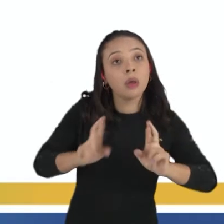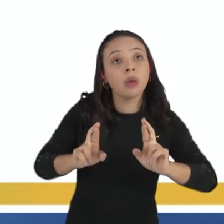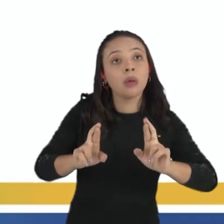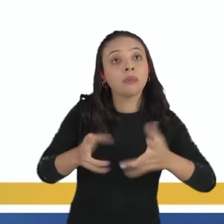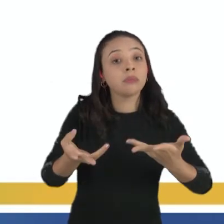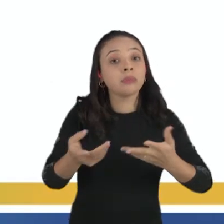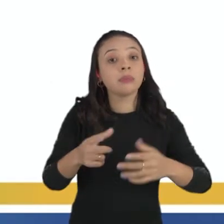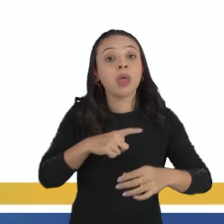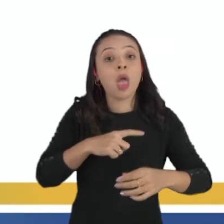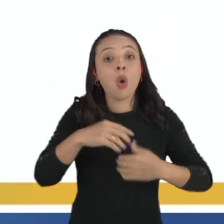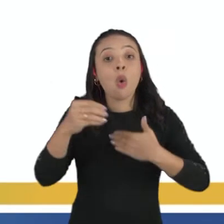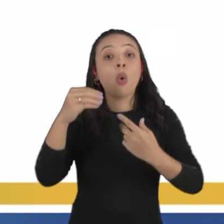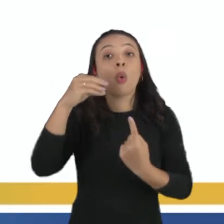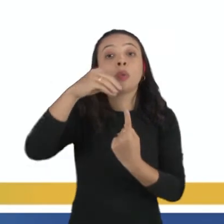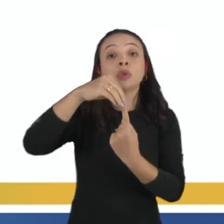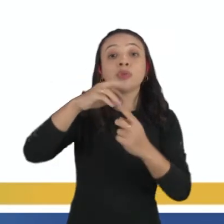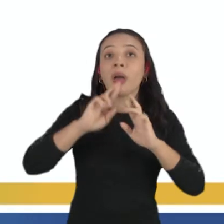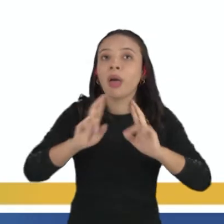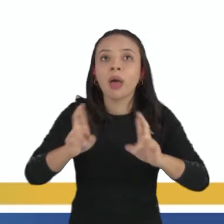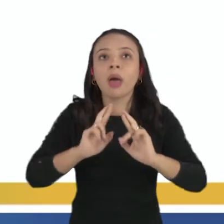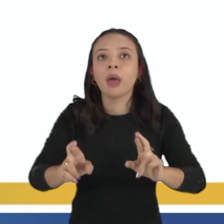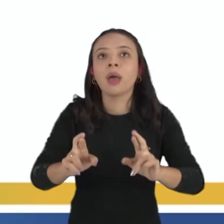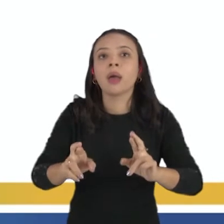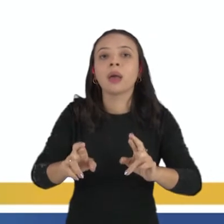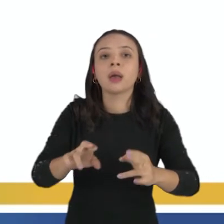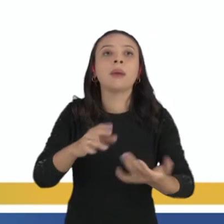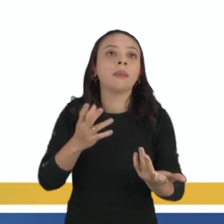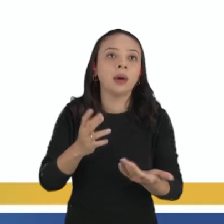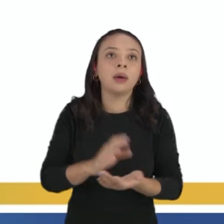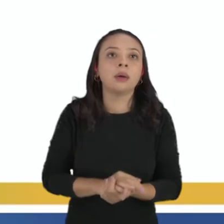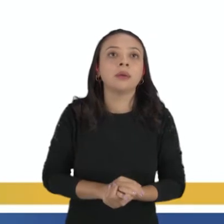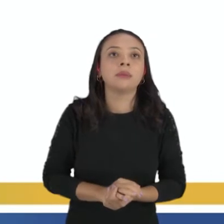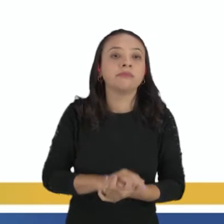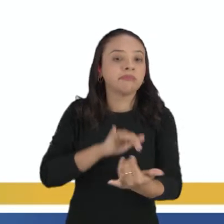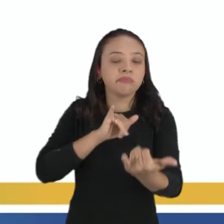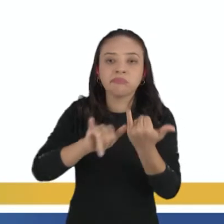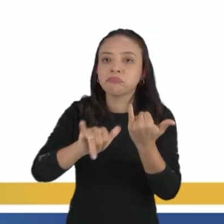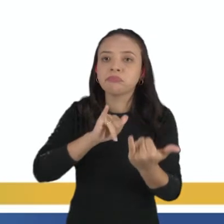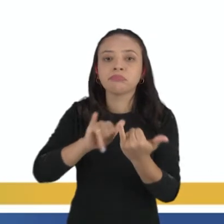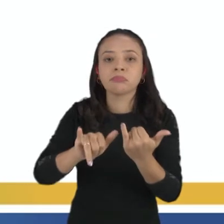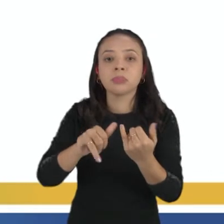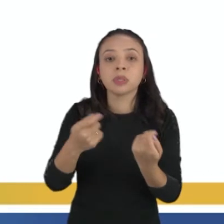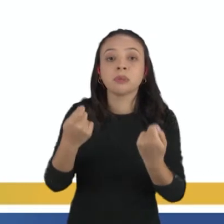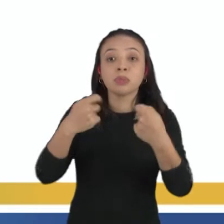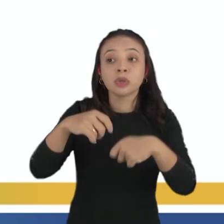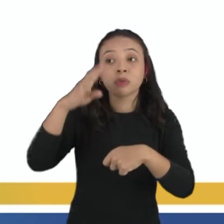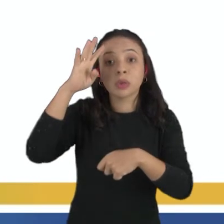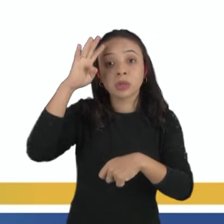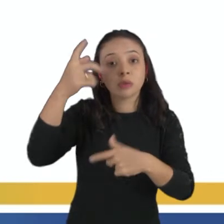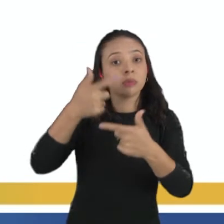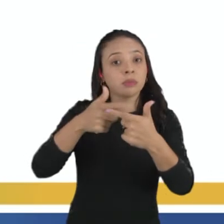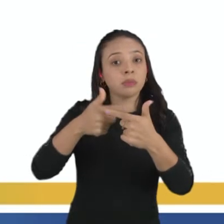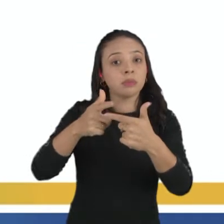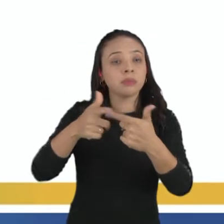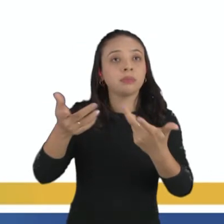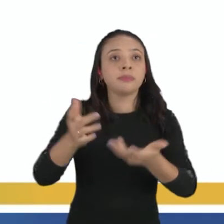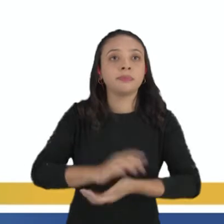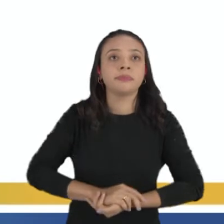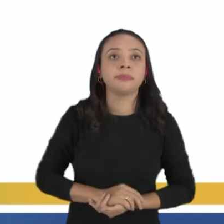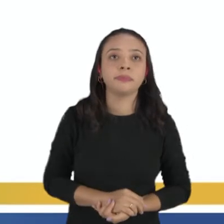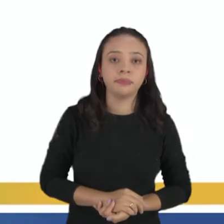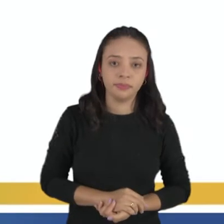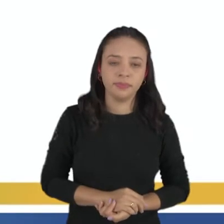Reclamar algo para o interlocutor, para o receptor, para que o problema possa ser solucionado.